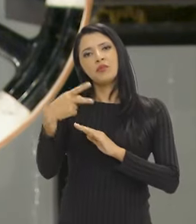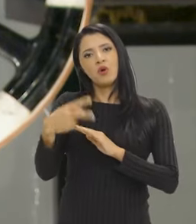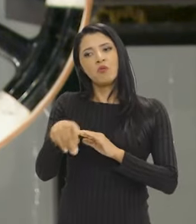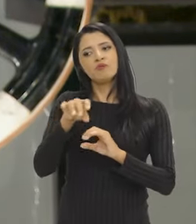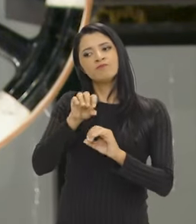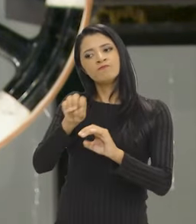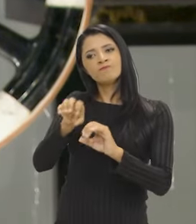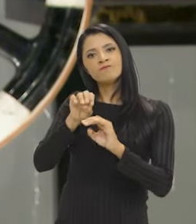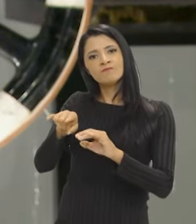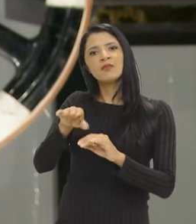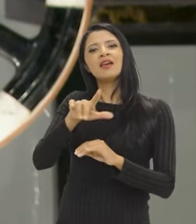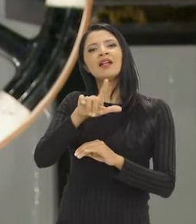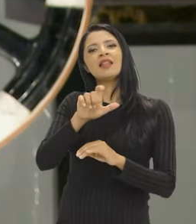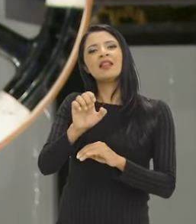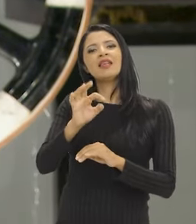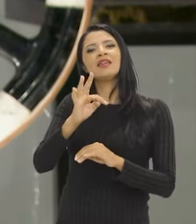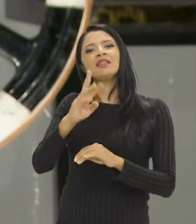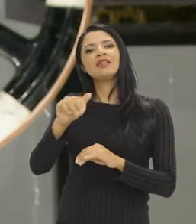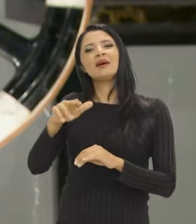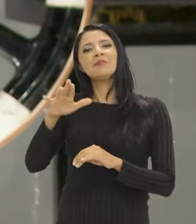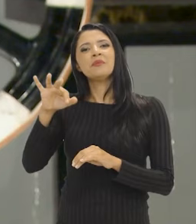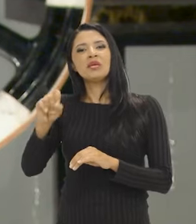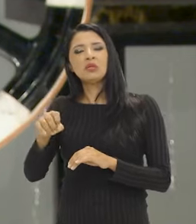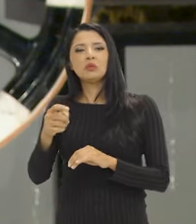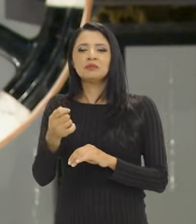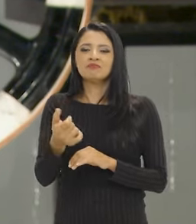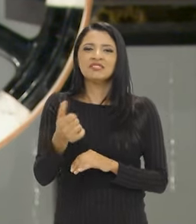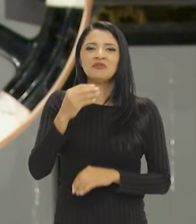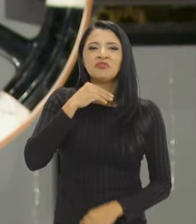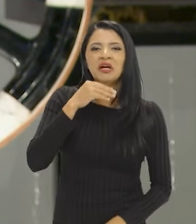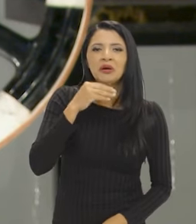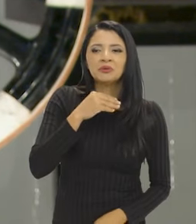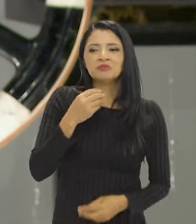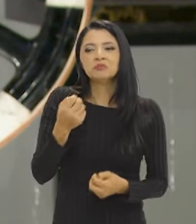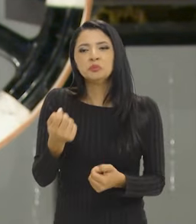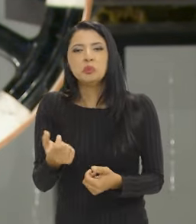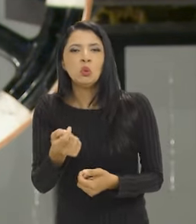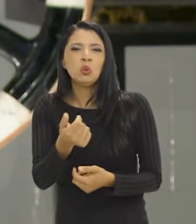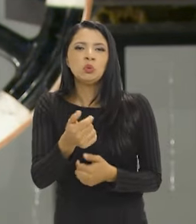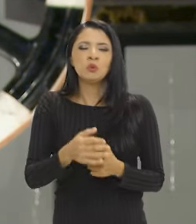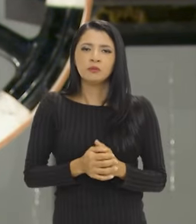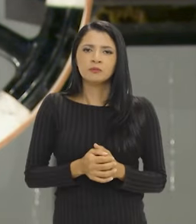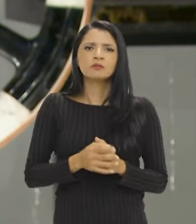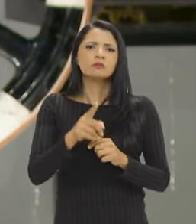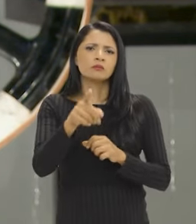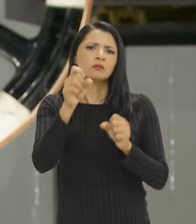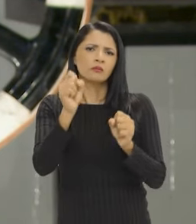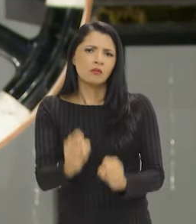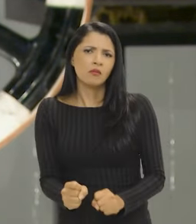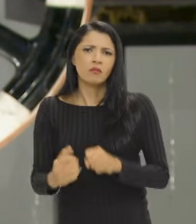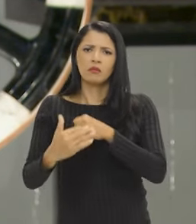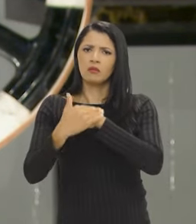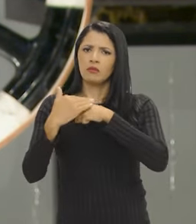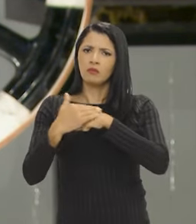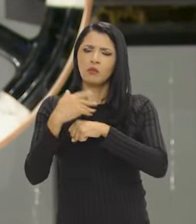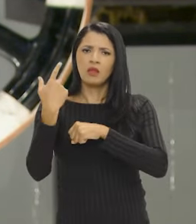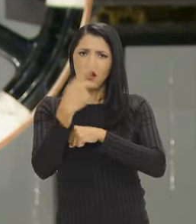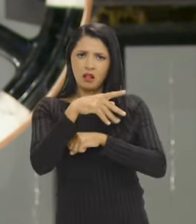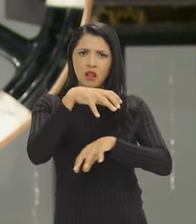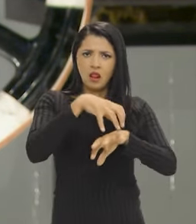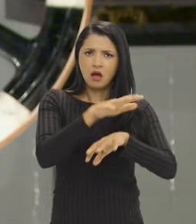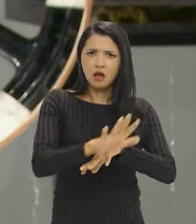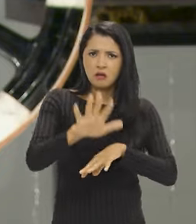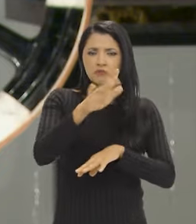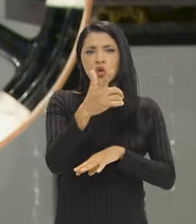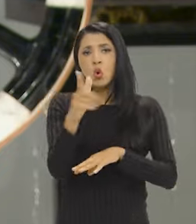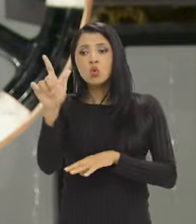parte de um letramento patrimonial que ainda é bastante deficitário. E isso você pode conversar não só com o